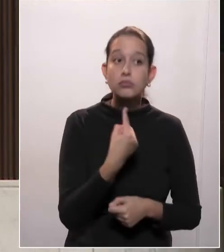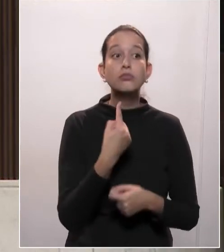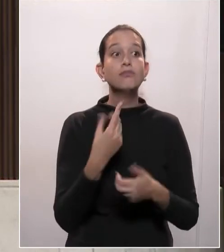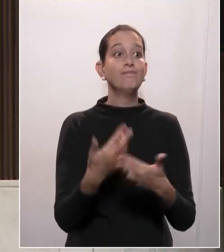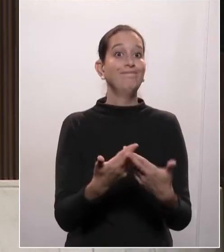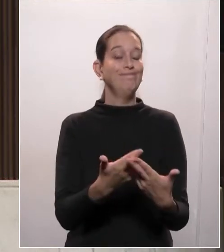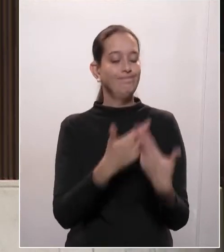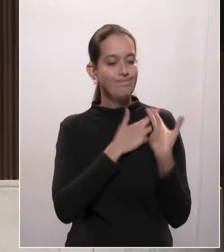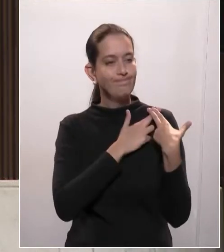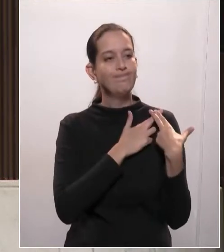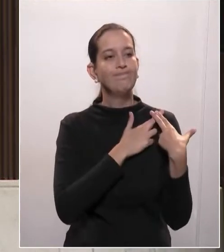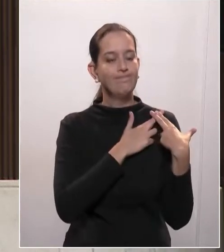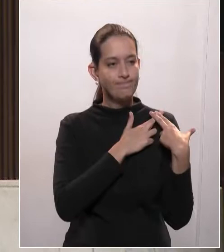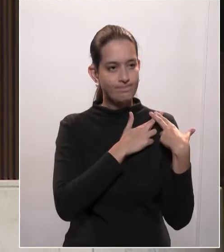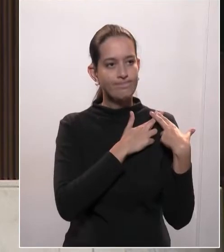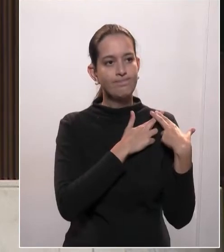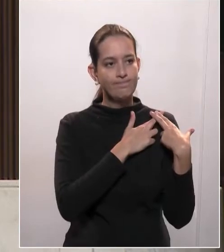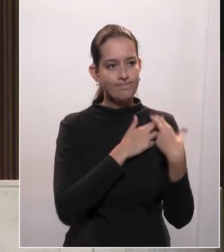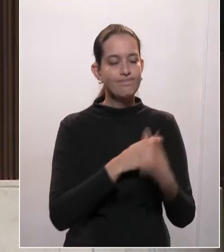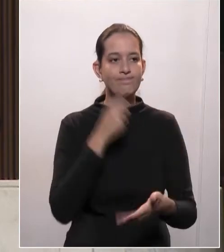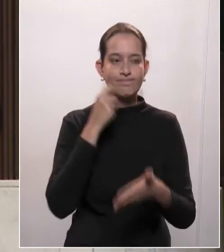de fazer o combate